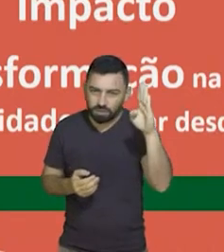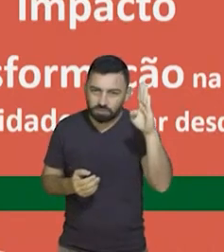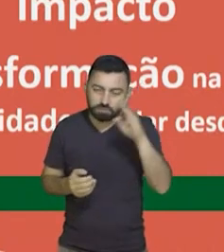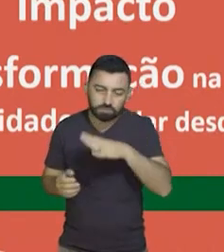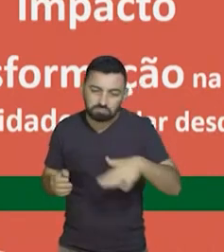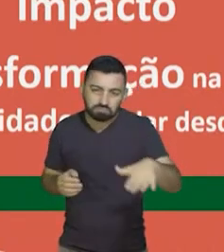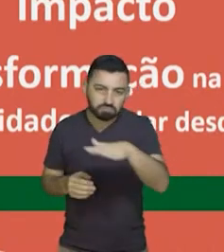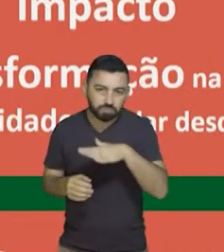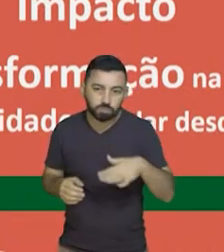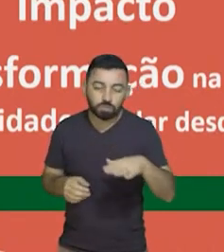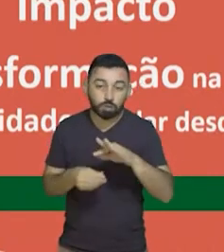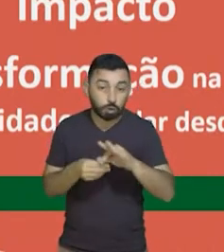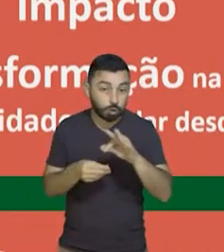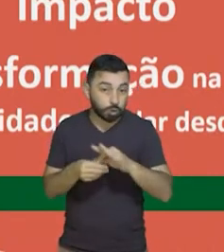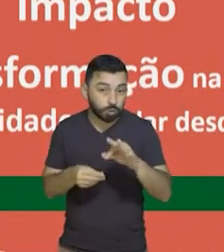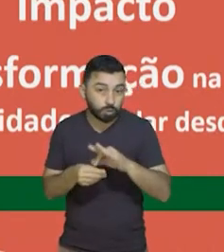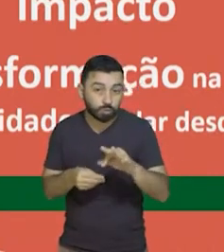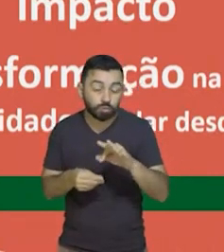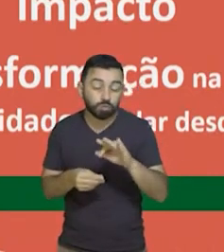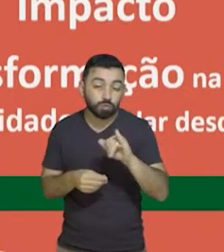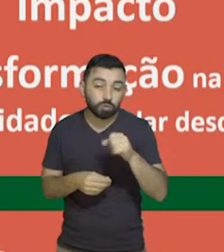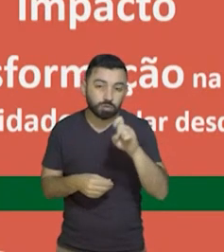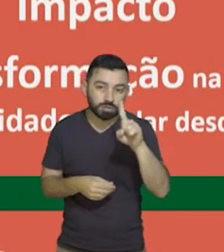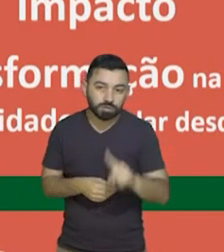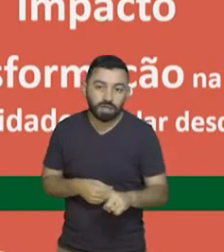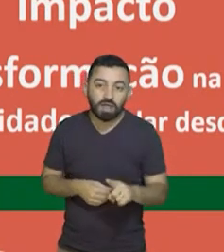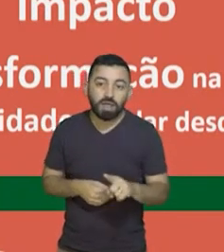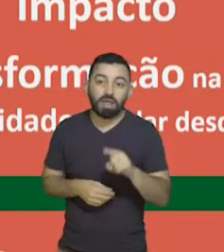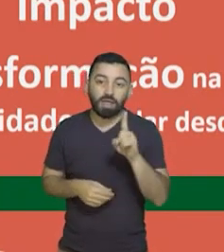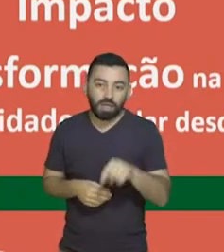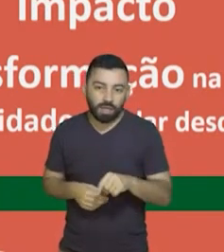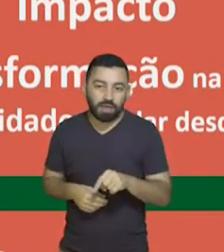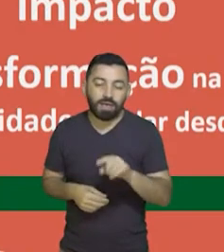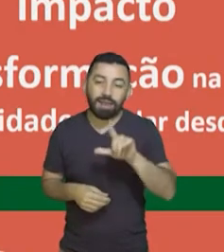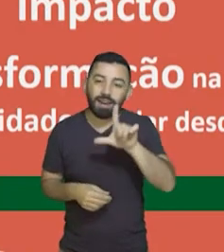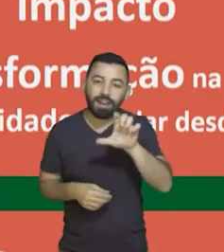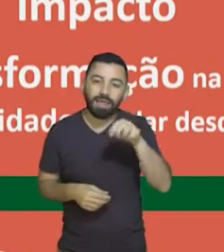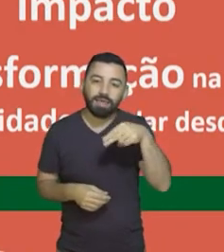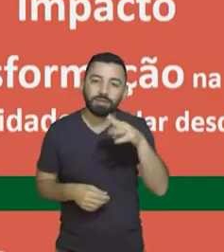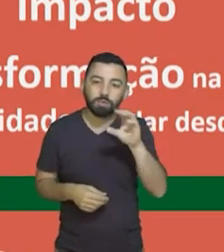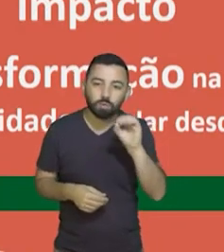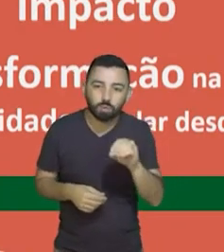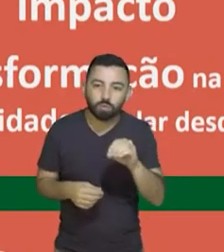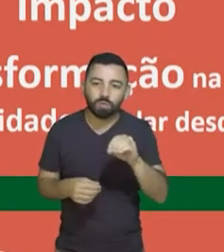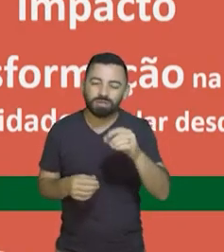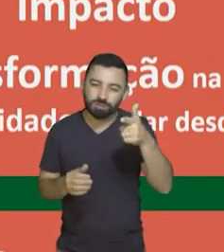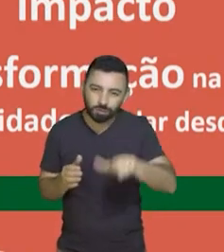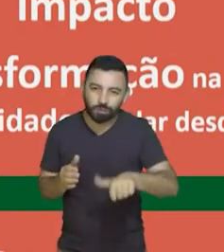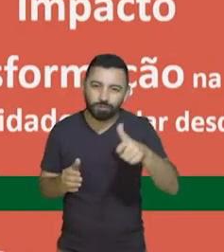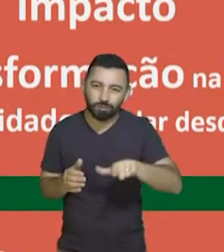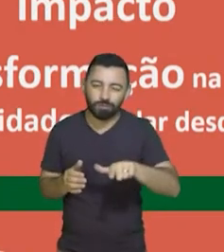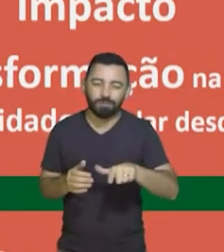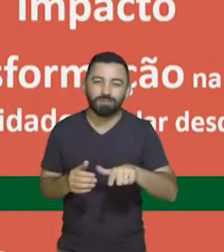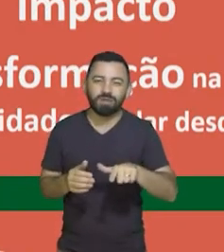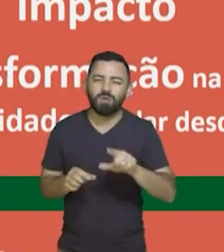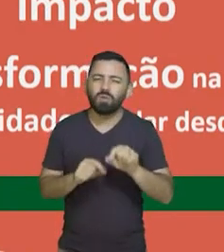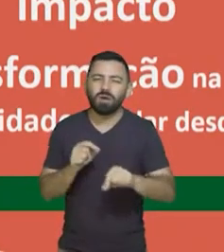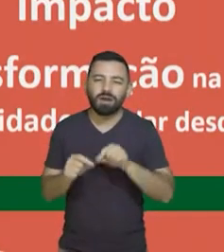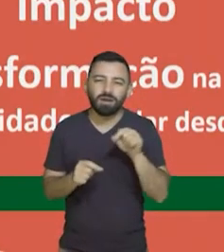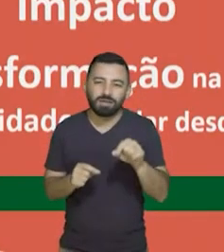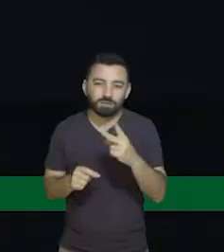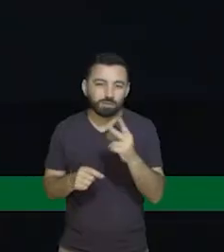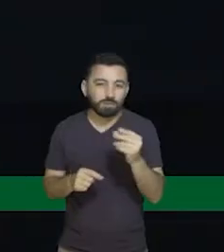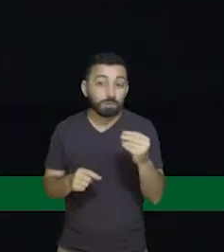Instituto José Pascoal Baggio, foi o projeto Lendo e Relento. Ele surgiu em 2004, onde nós